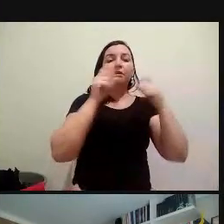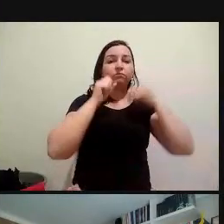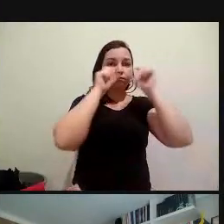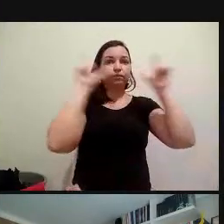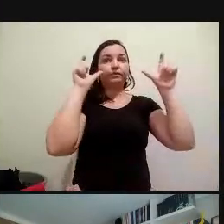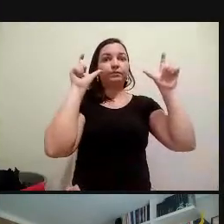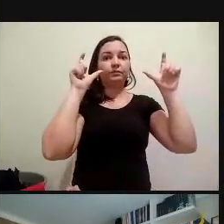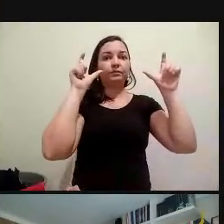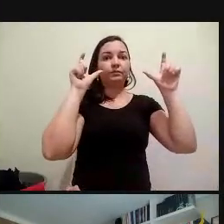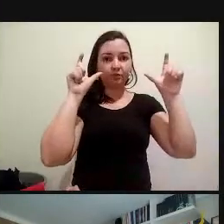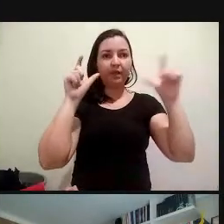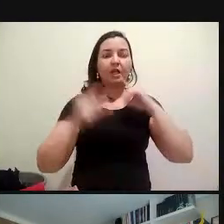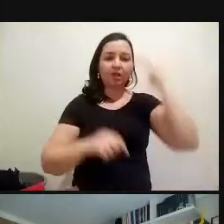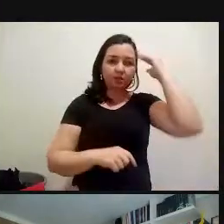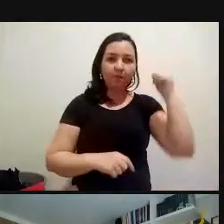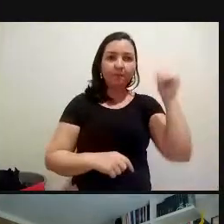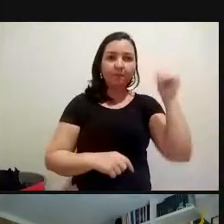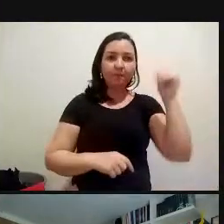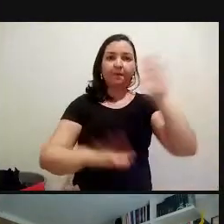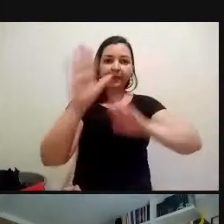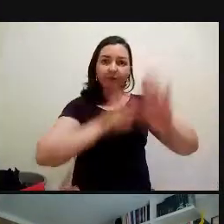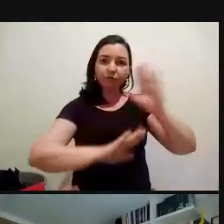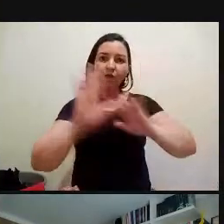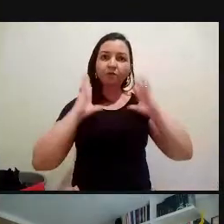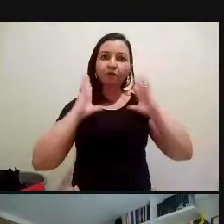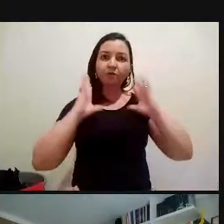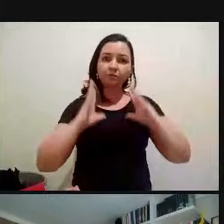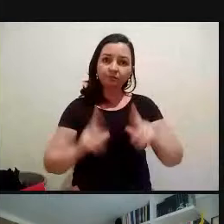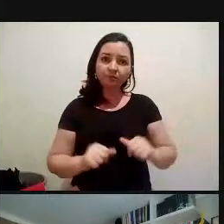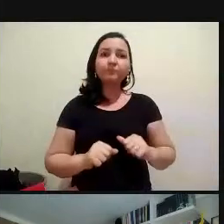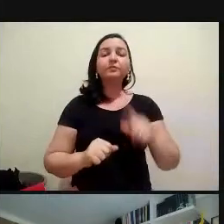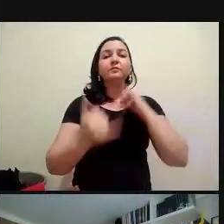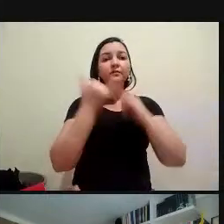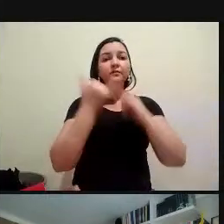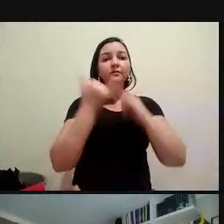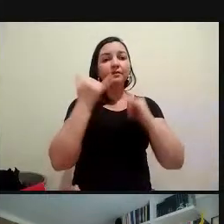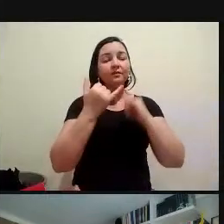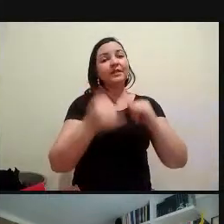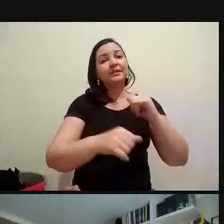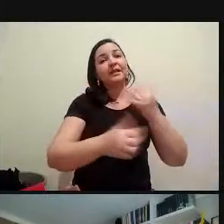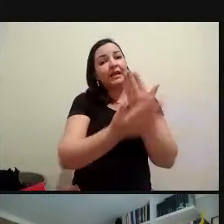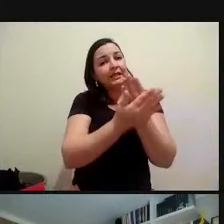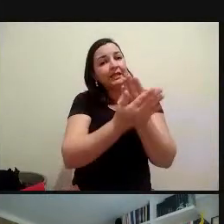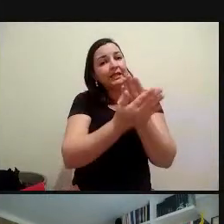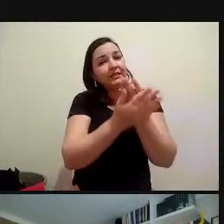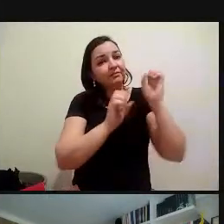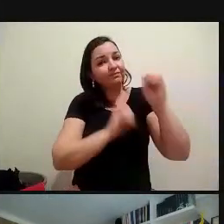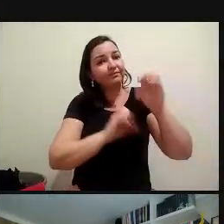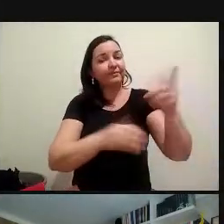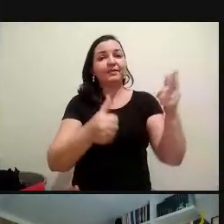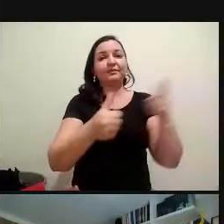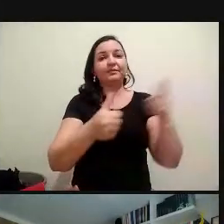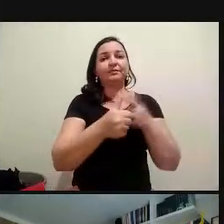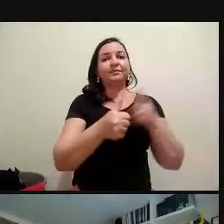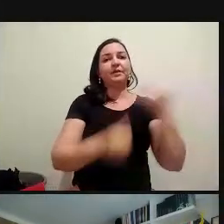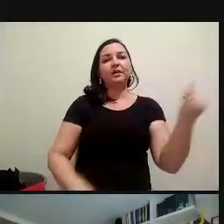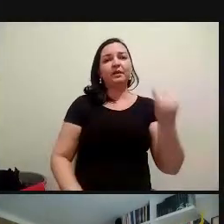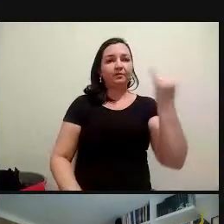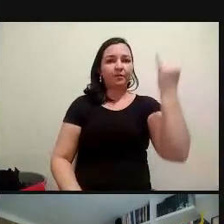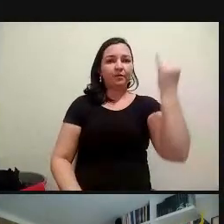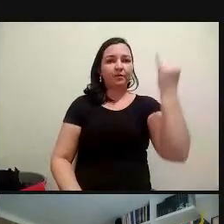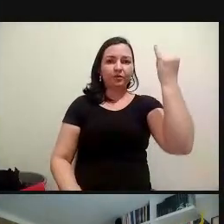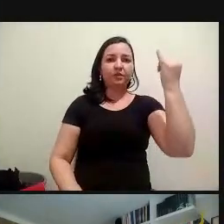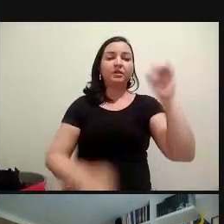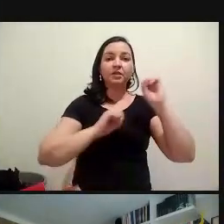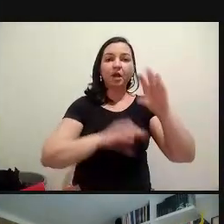neles, né, preservar o ambiente limpo, mas essa parte educacional vem primeiro, né, e isso a gente atua